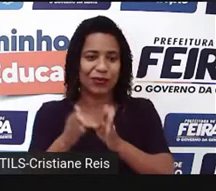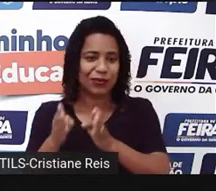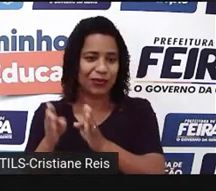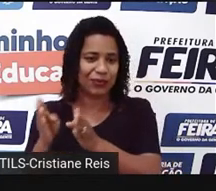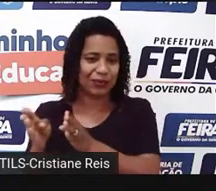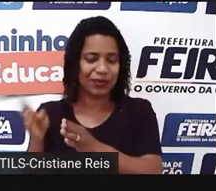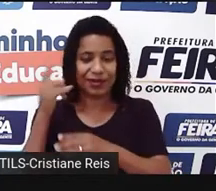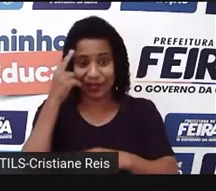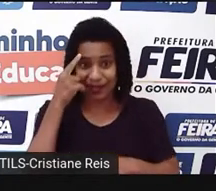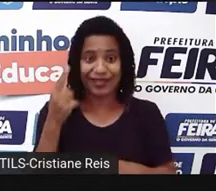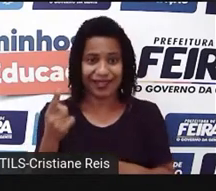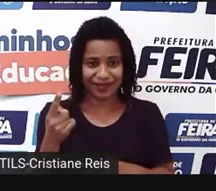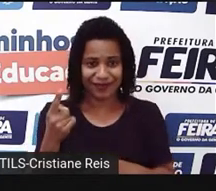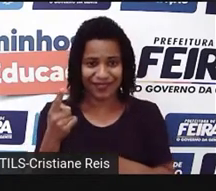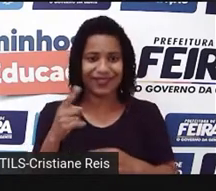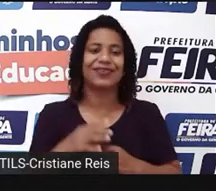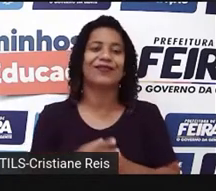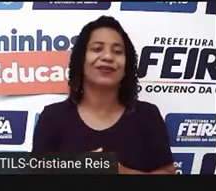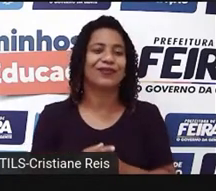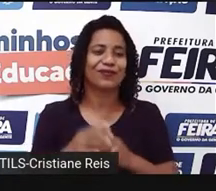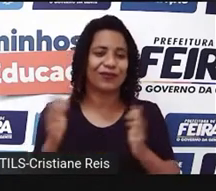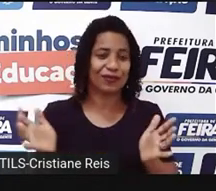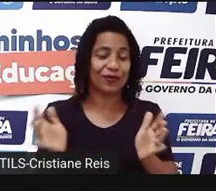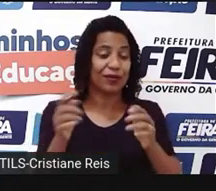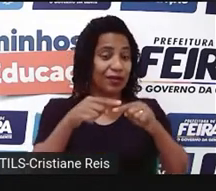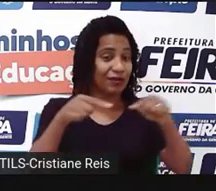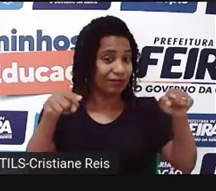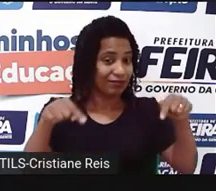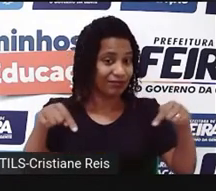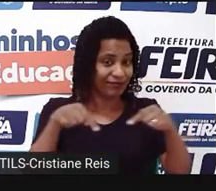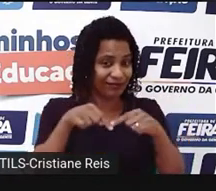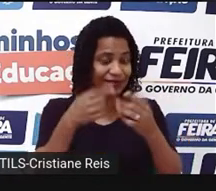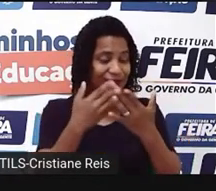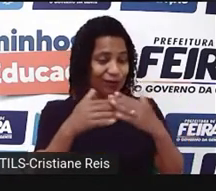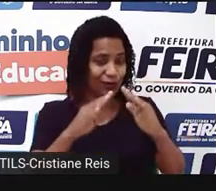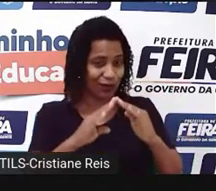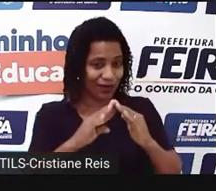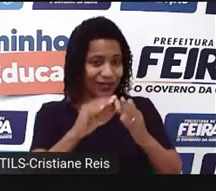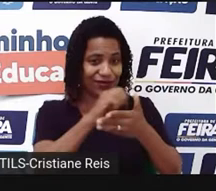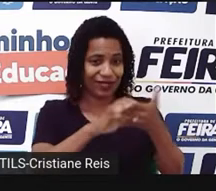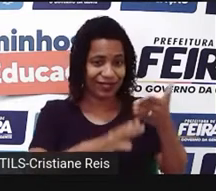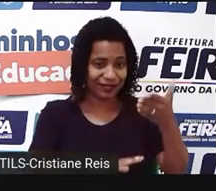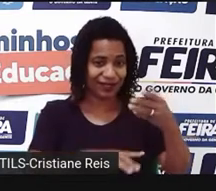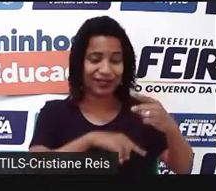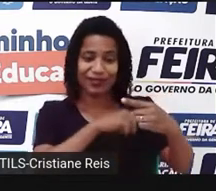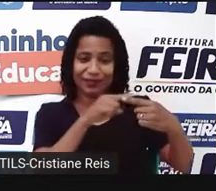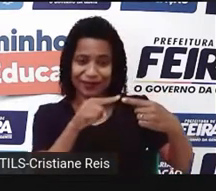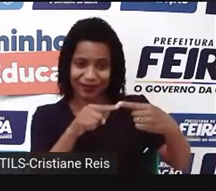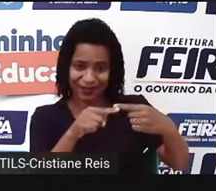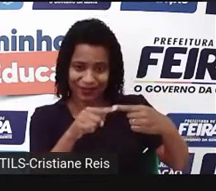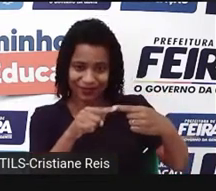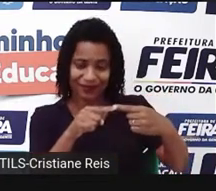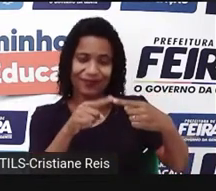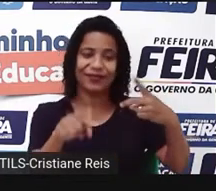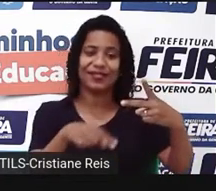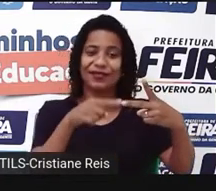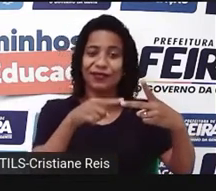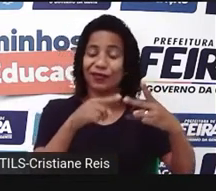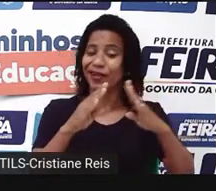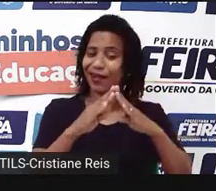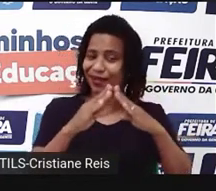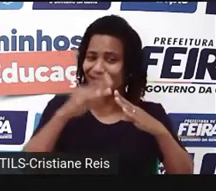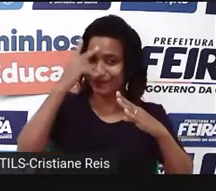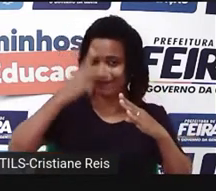atividade de classe, escreva o título, Class Ecclesiastes. Atividades de casa, homework,